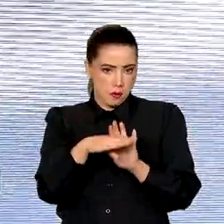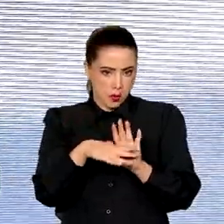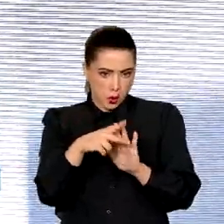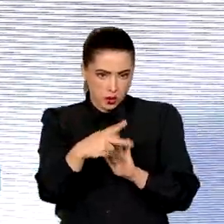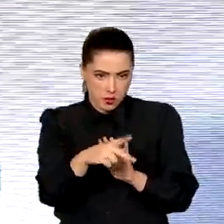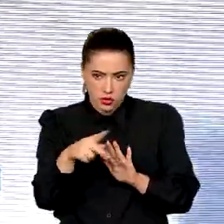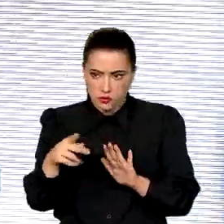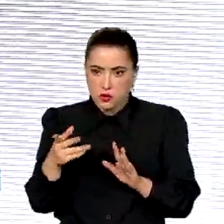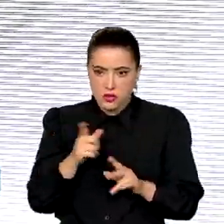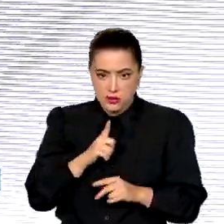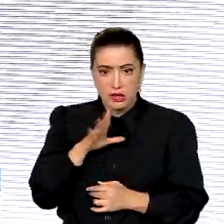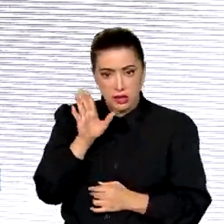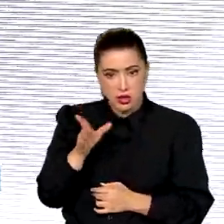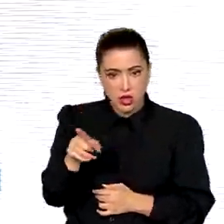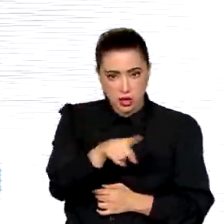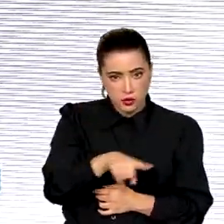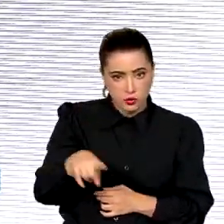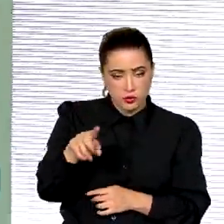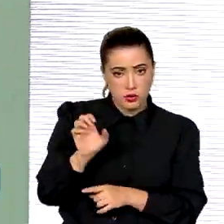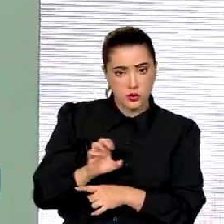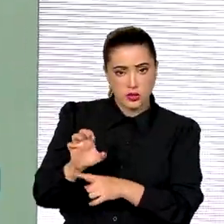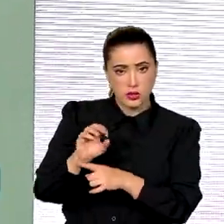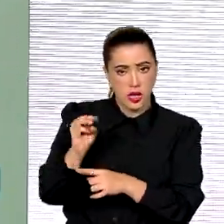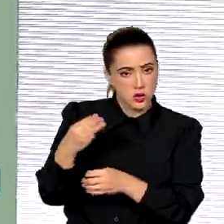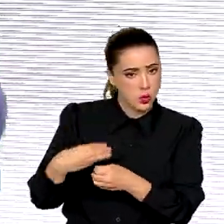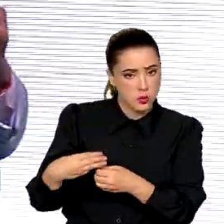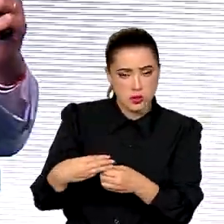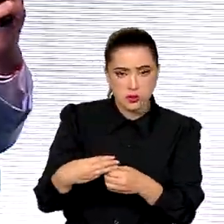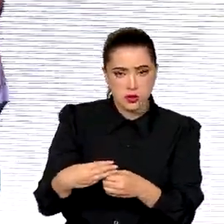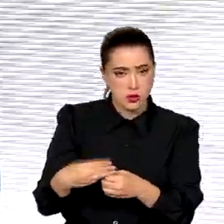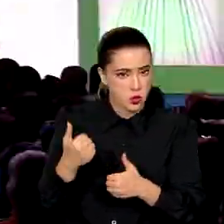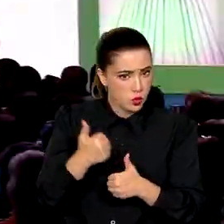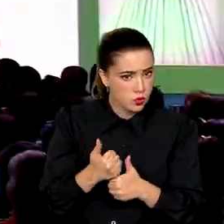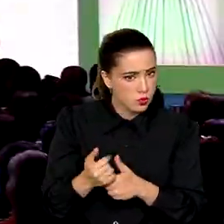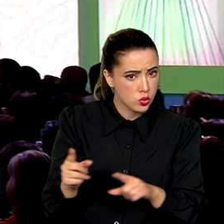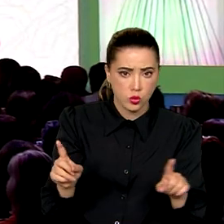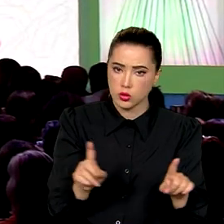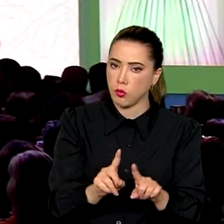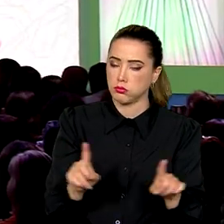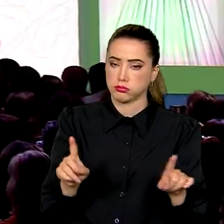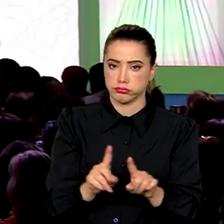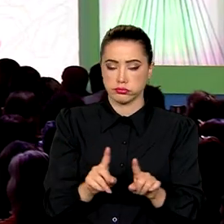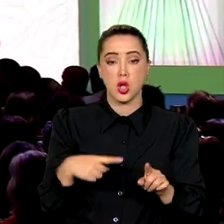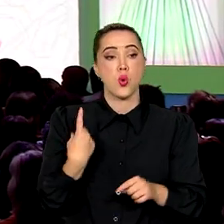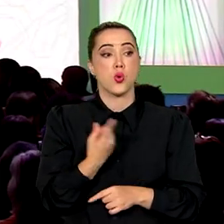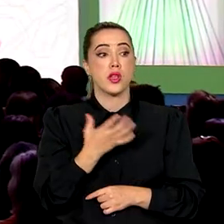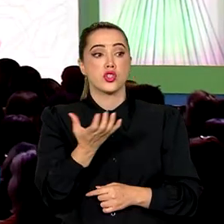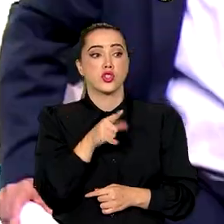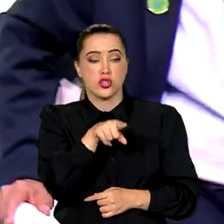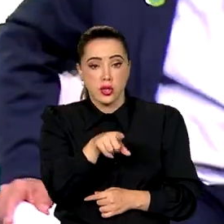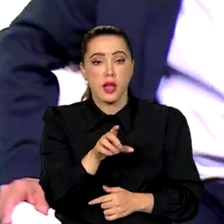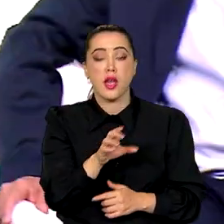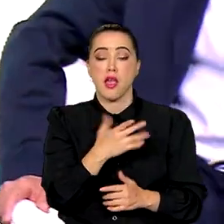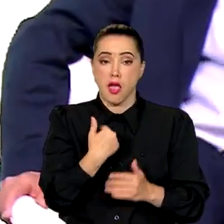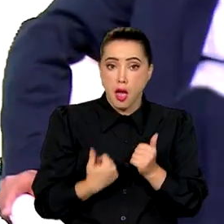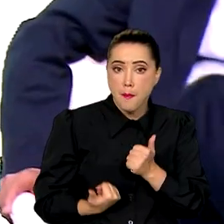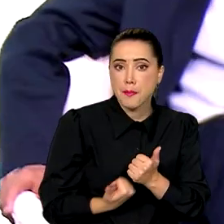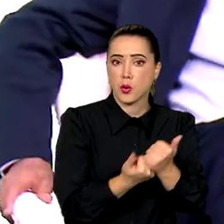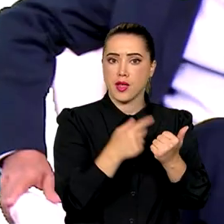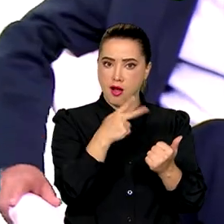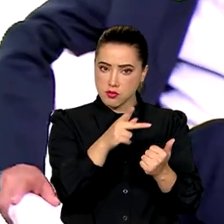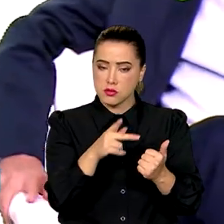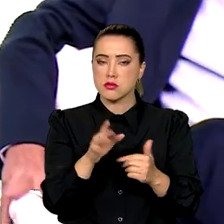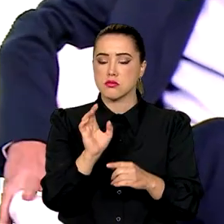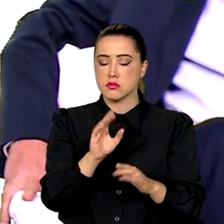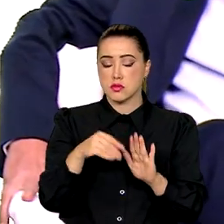estão implementando nos seus estados ou nos seus municípios. O que nós queremos é apoiar. A integração